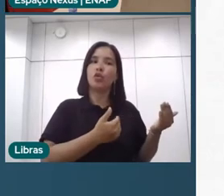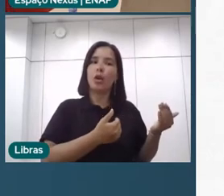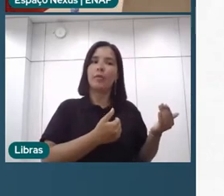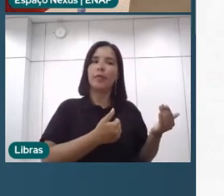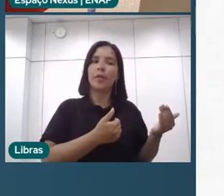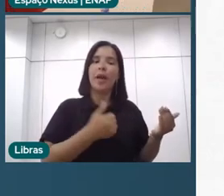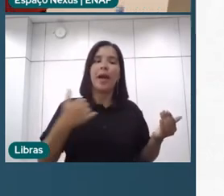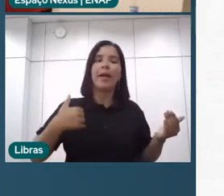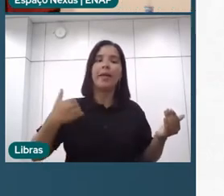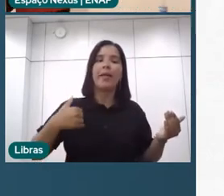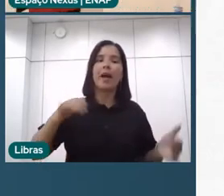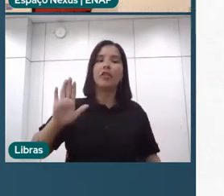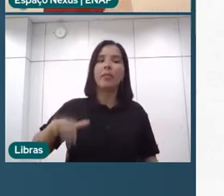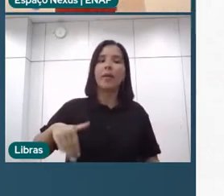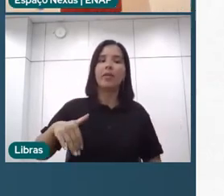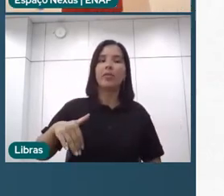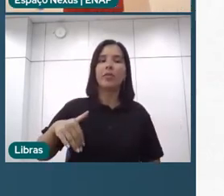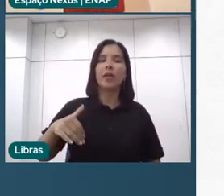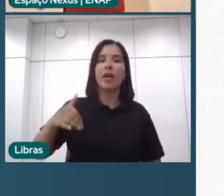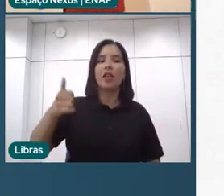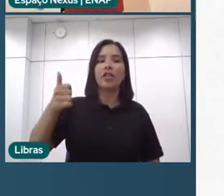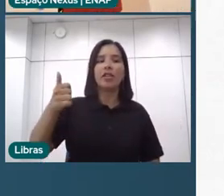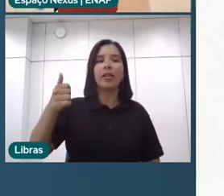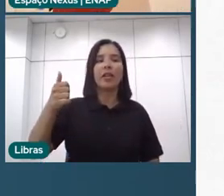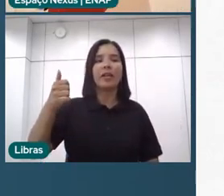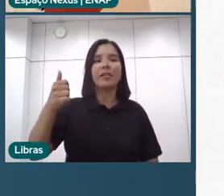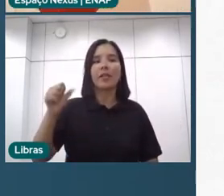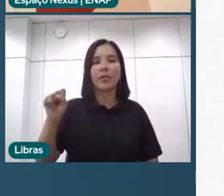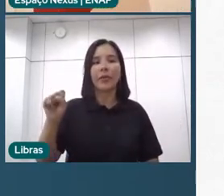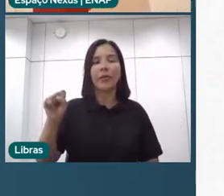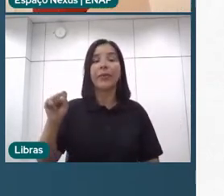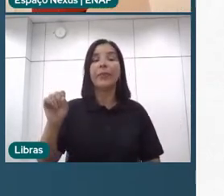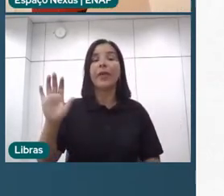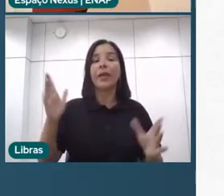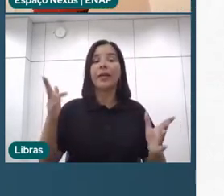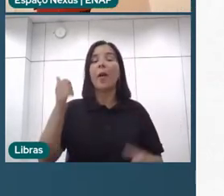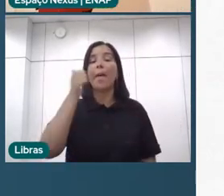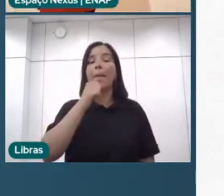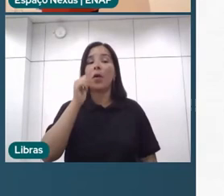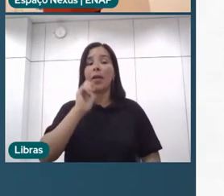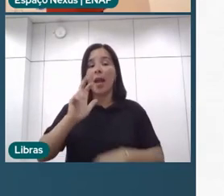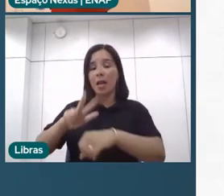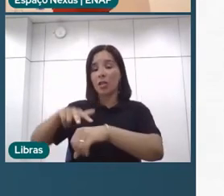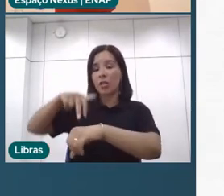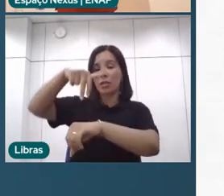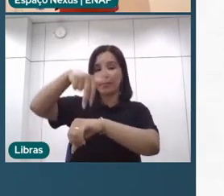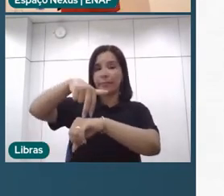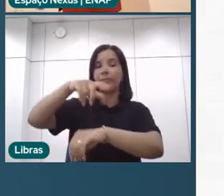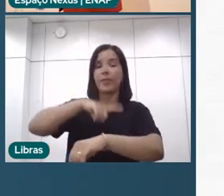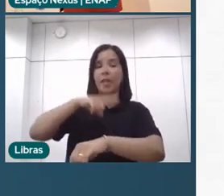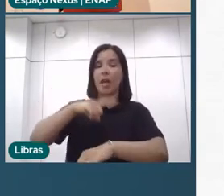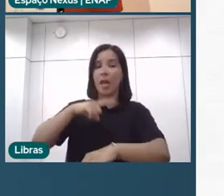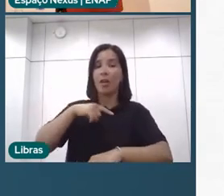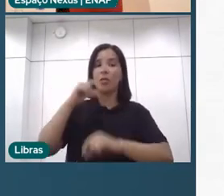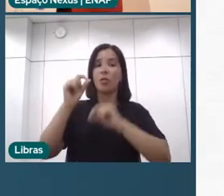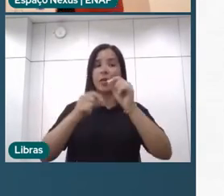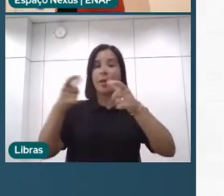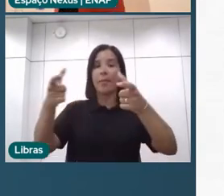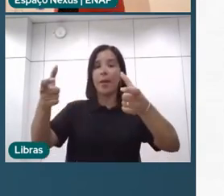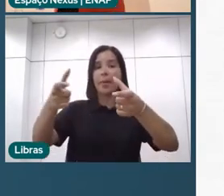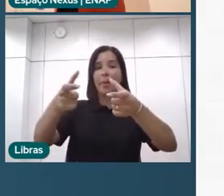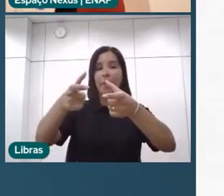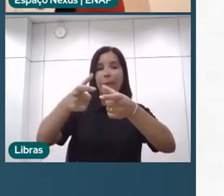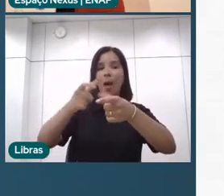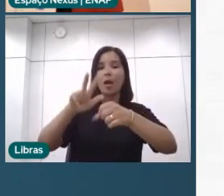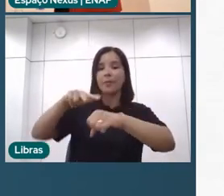dado que chamou muita atenção. As mulheres em cargos de liderança, tem a proporção menor de mulheres em cargos